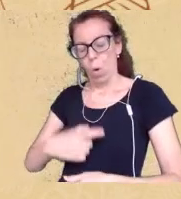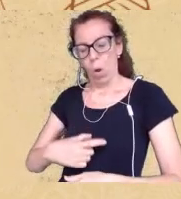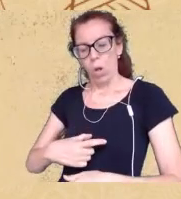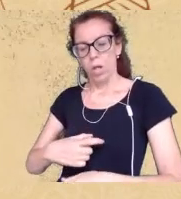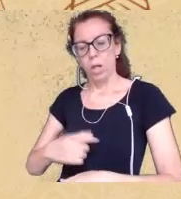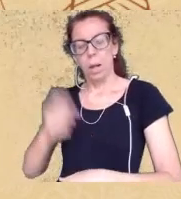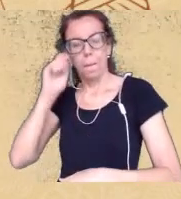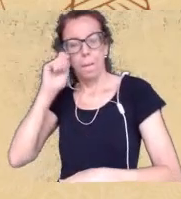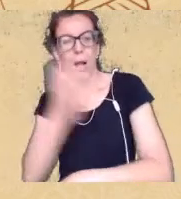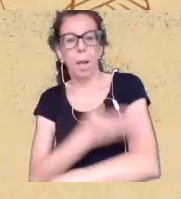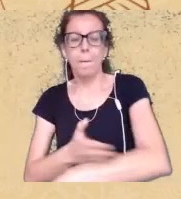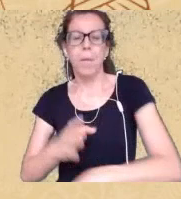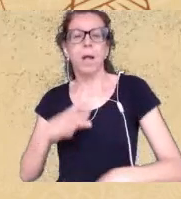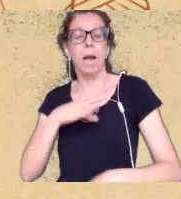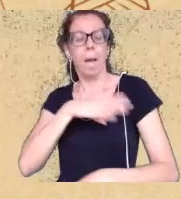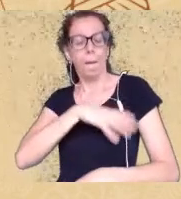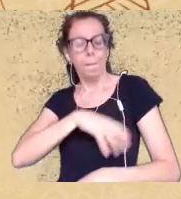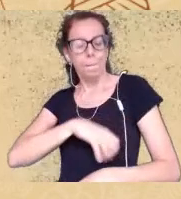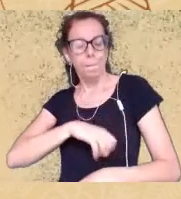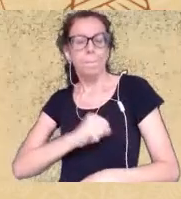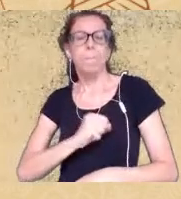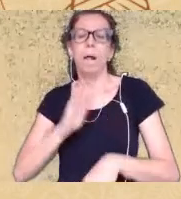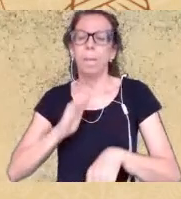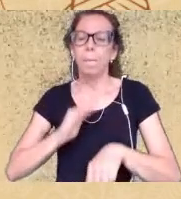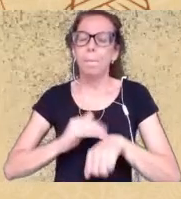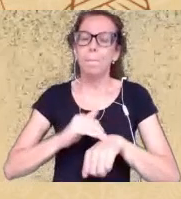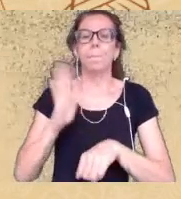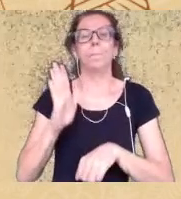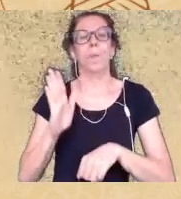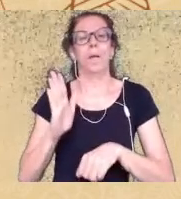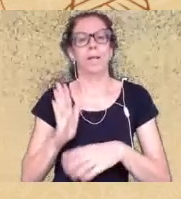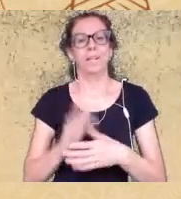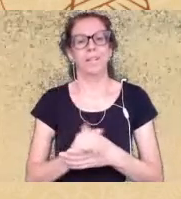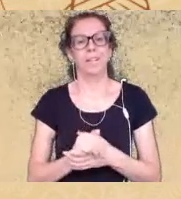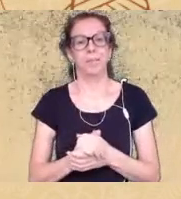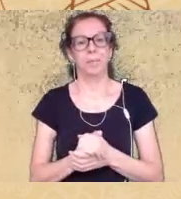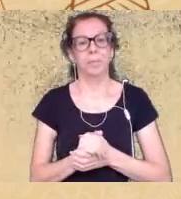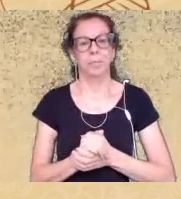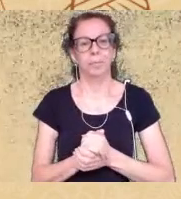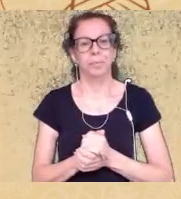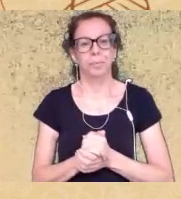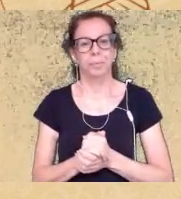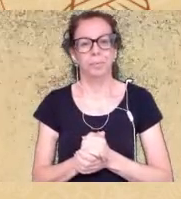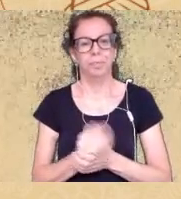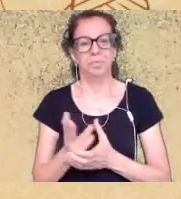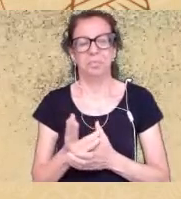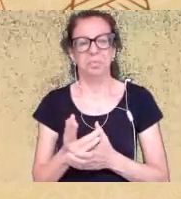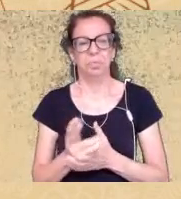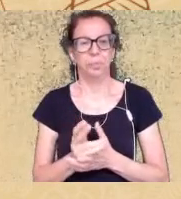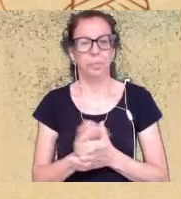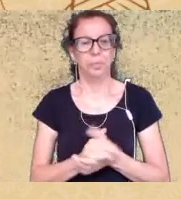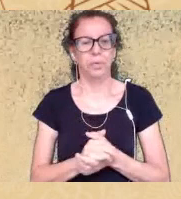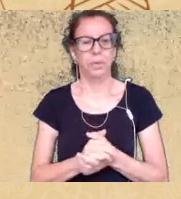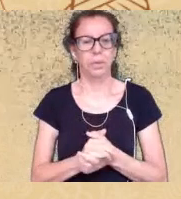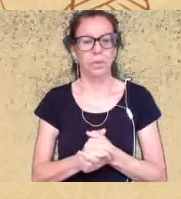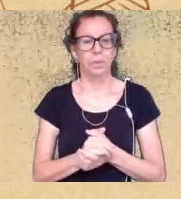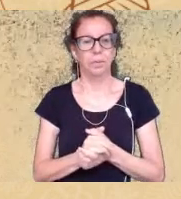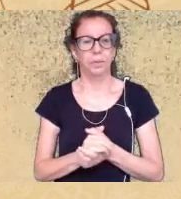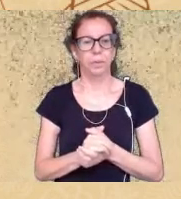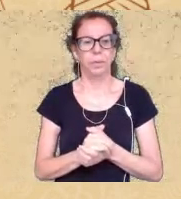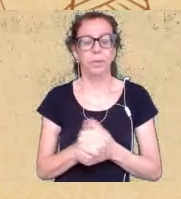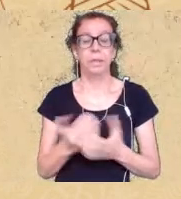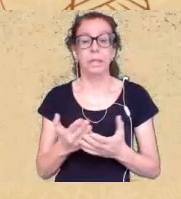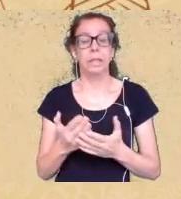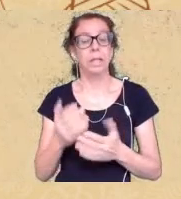nada porque ela vai ser sempre não é cidadã de segunda categoria mas enfim ela acredita ela foi